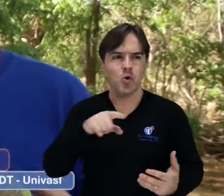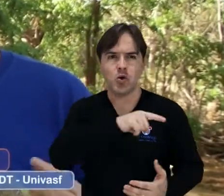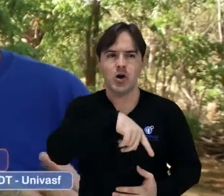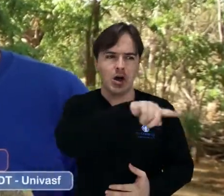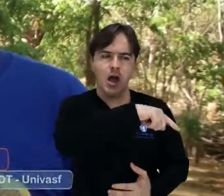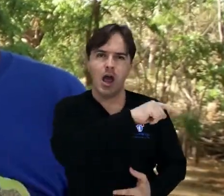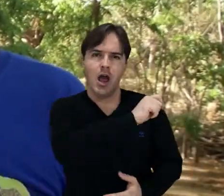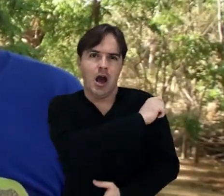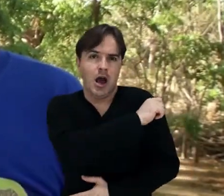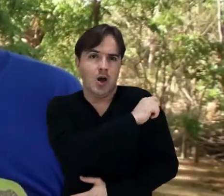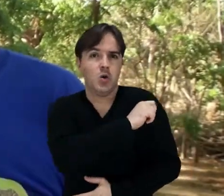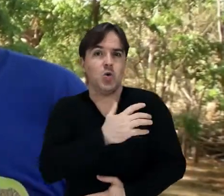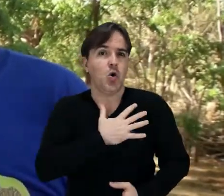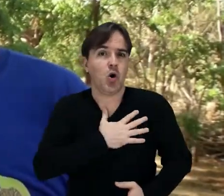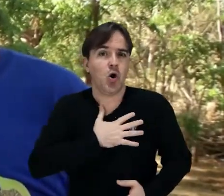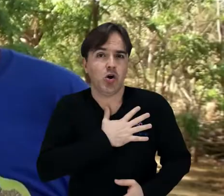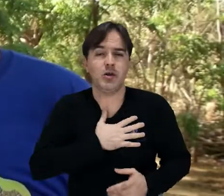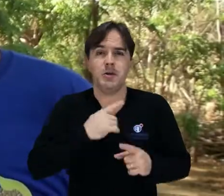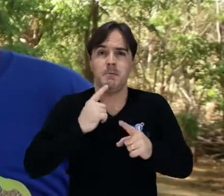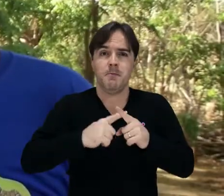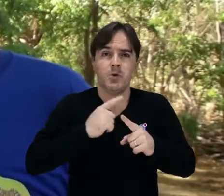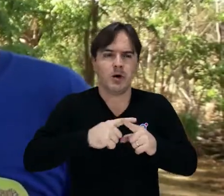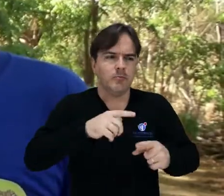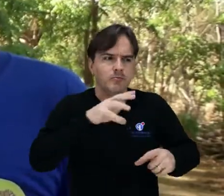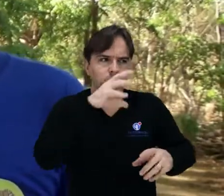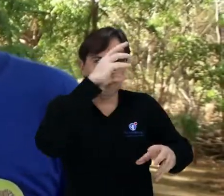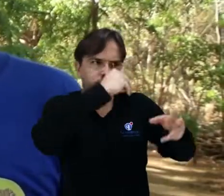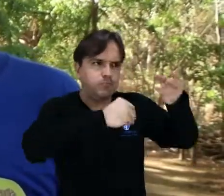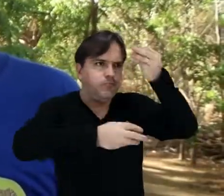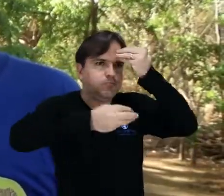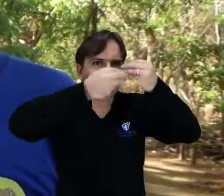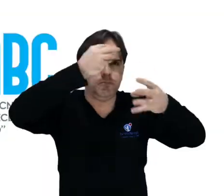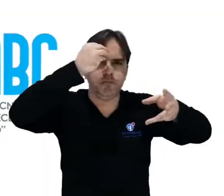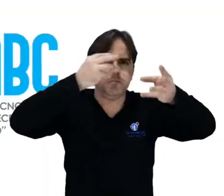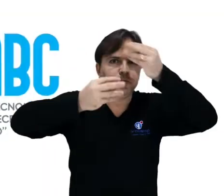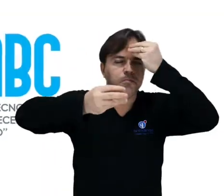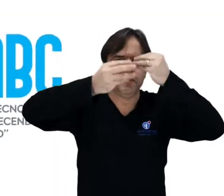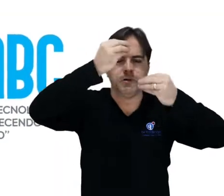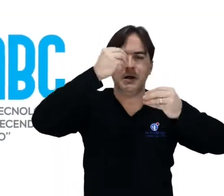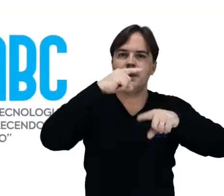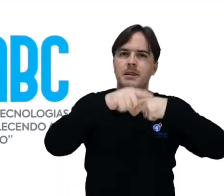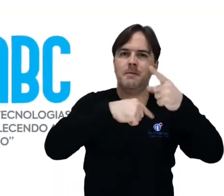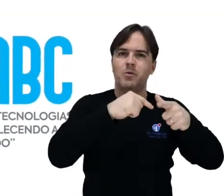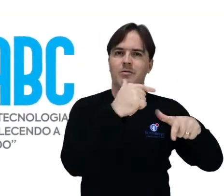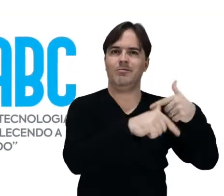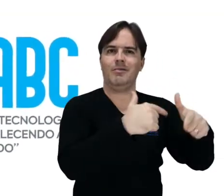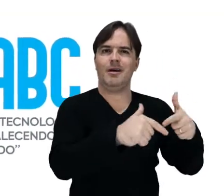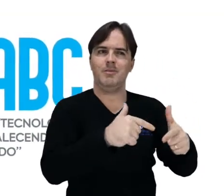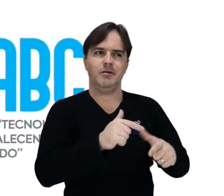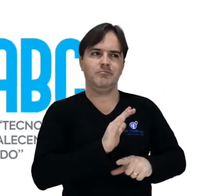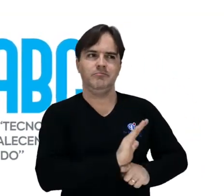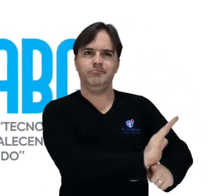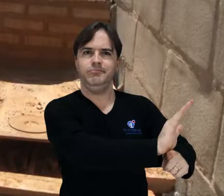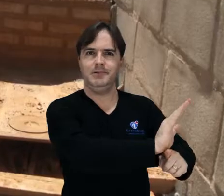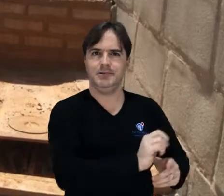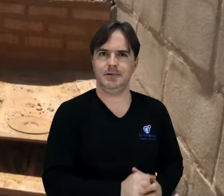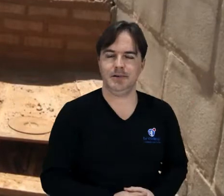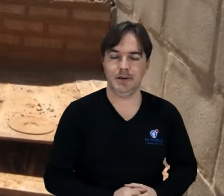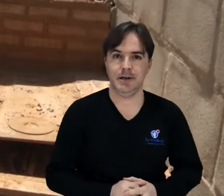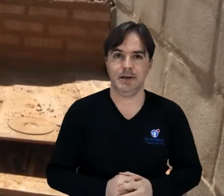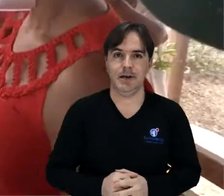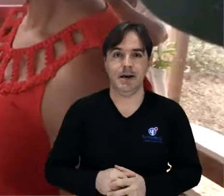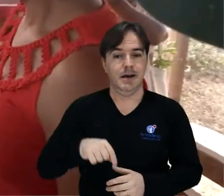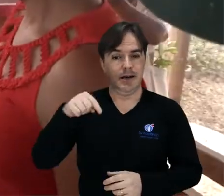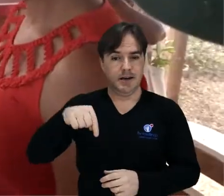e que com uma boa assimilação para ser reproduzido nos seus ambientes de trabalho. Essa especialização é a primeira do Brasil